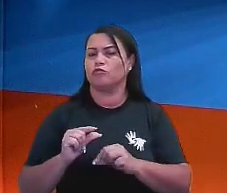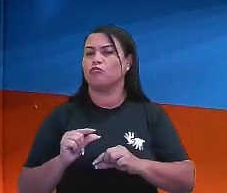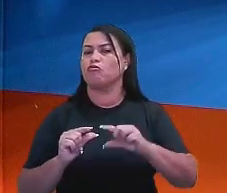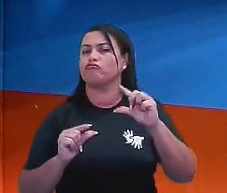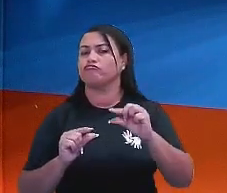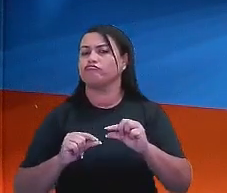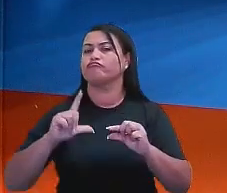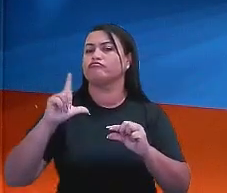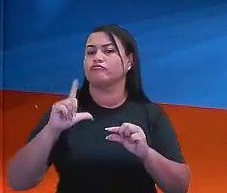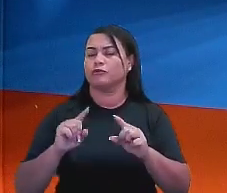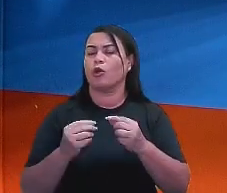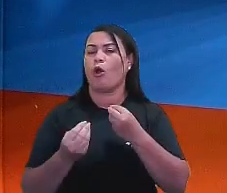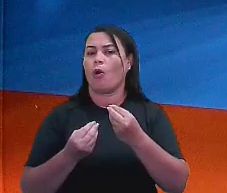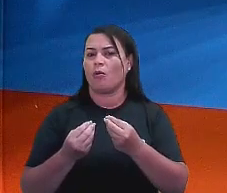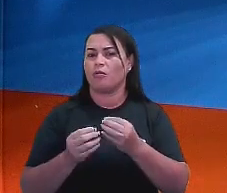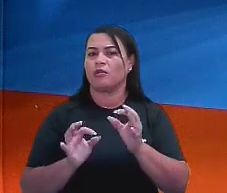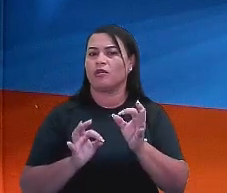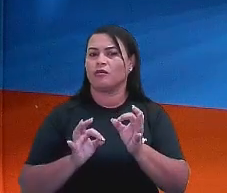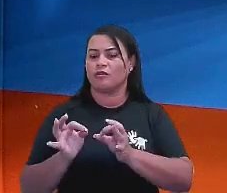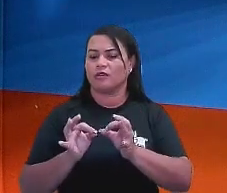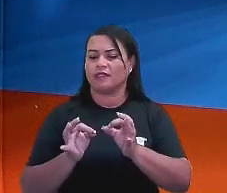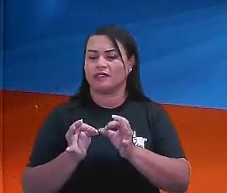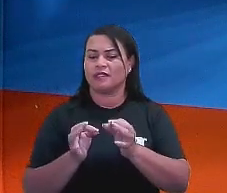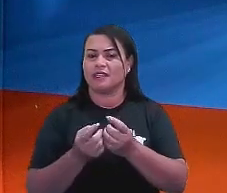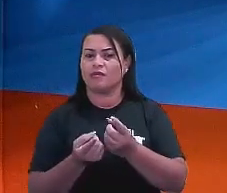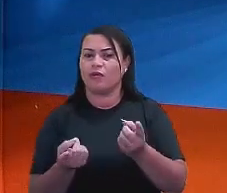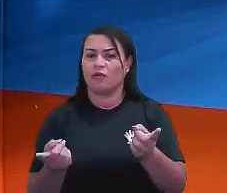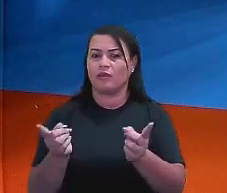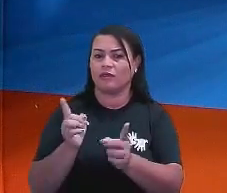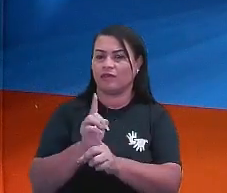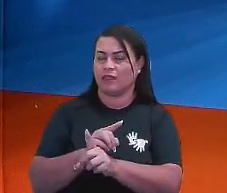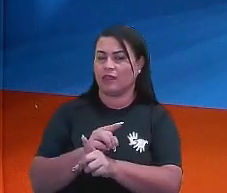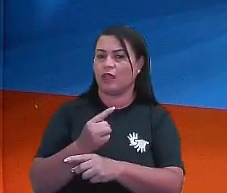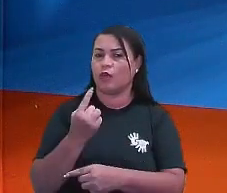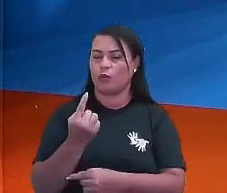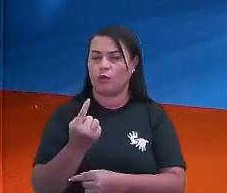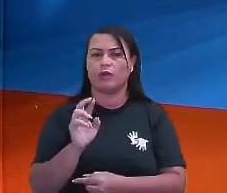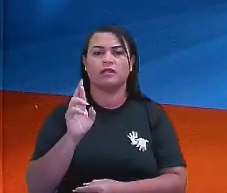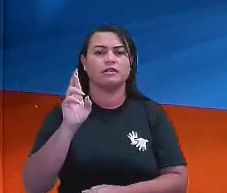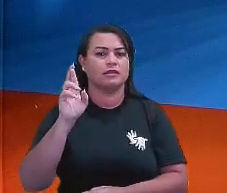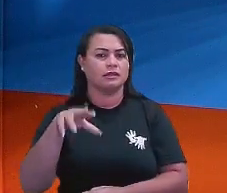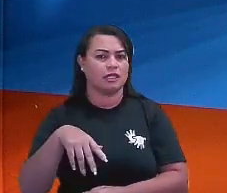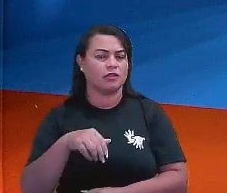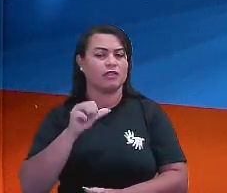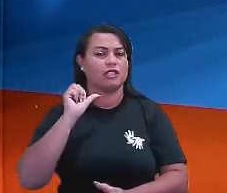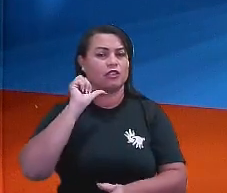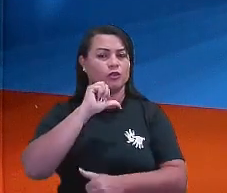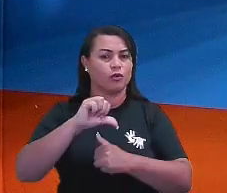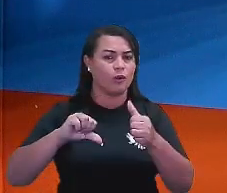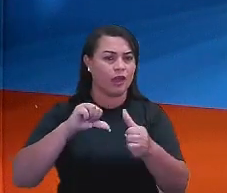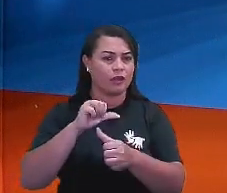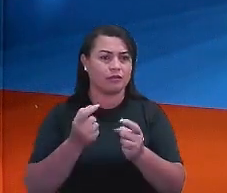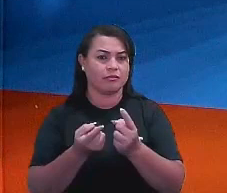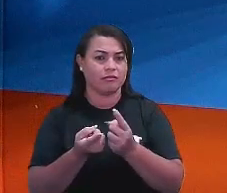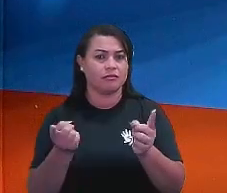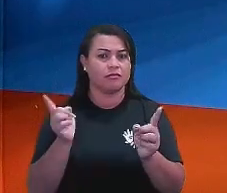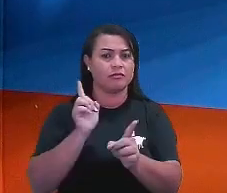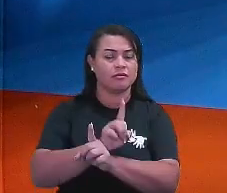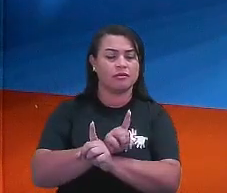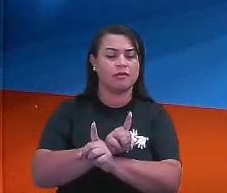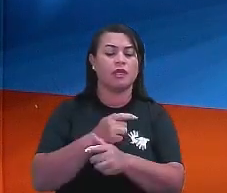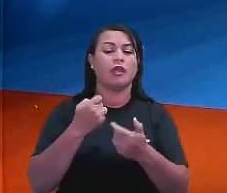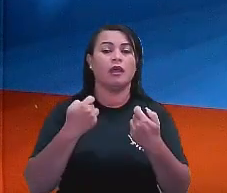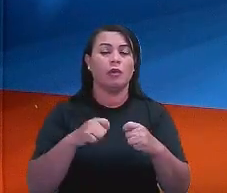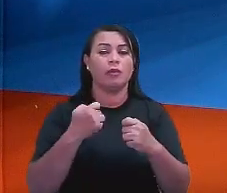que invertendo uma delas. Uma das razões aí vão ser invertidas. Então, eu